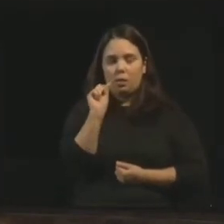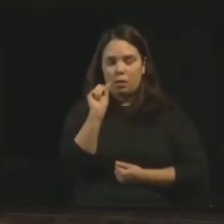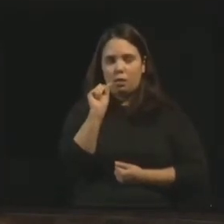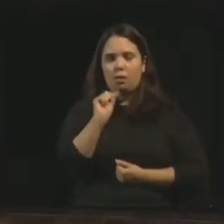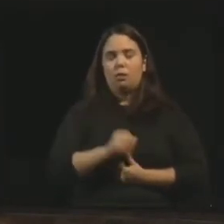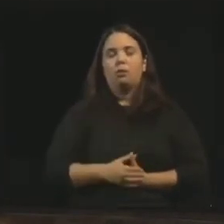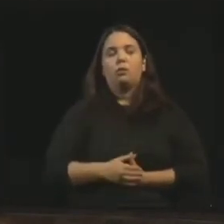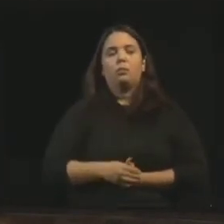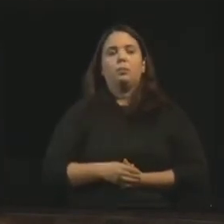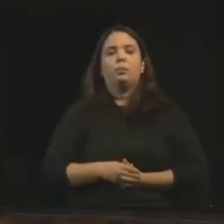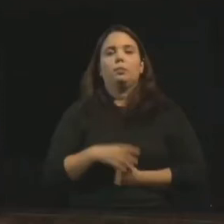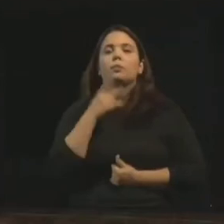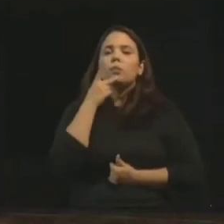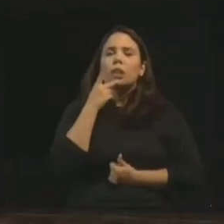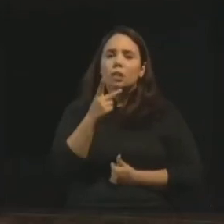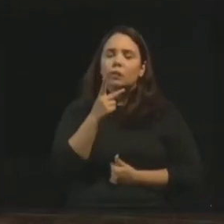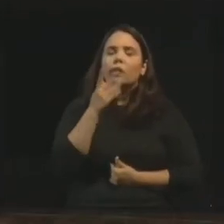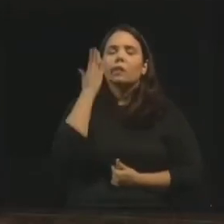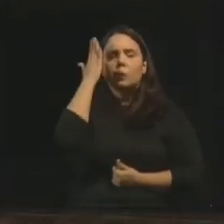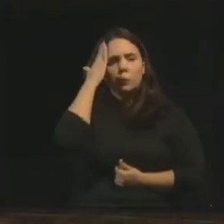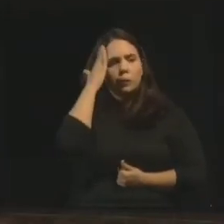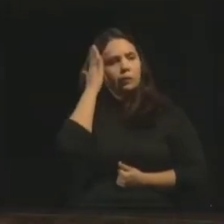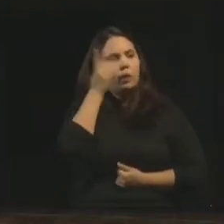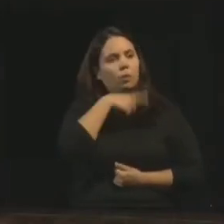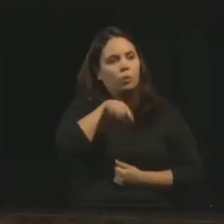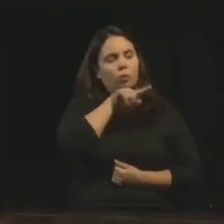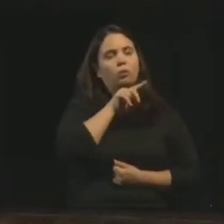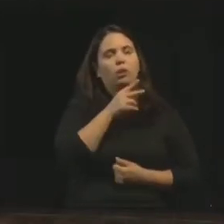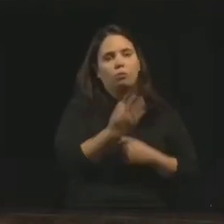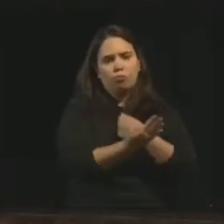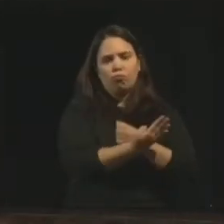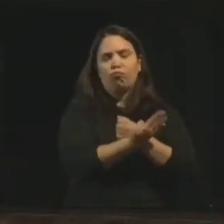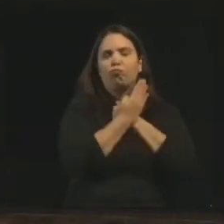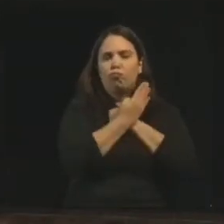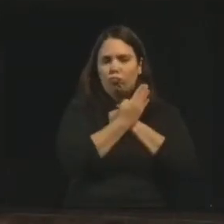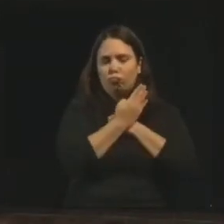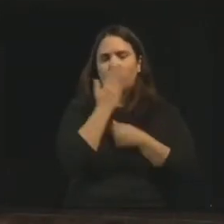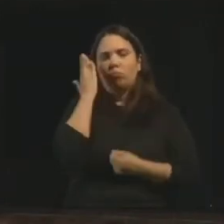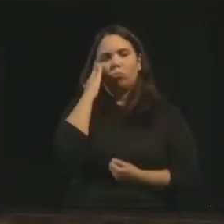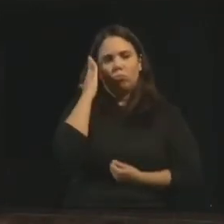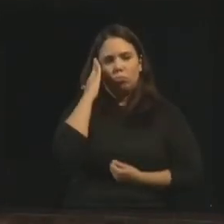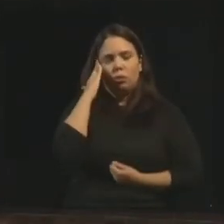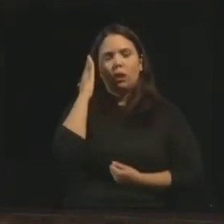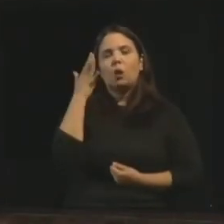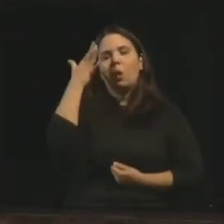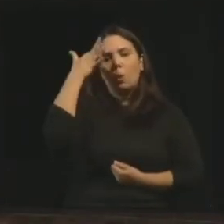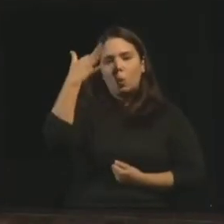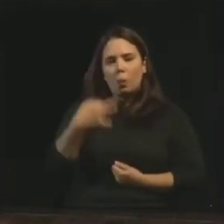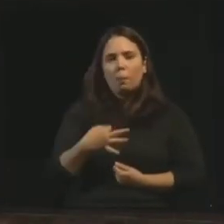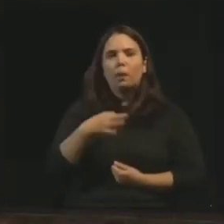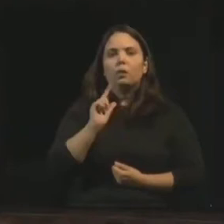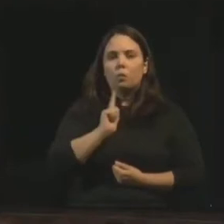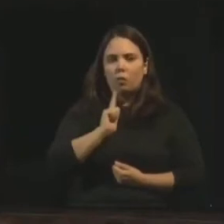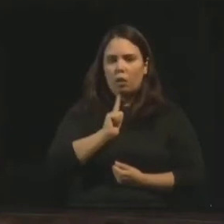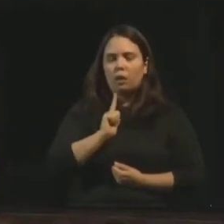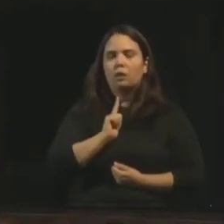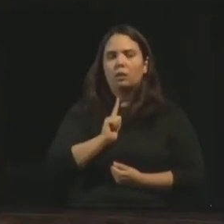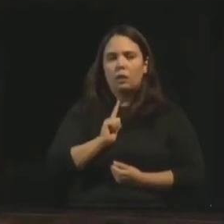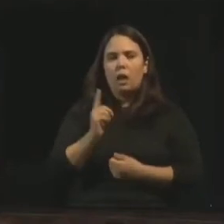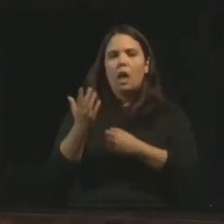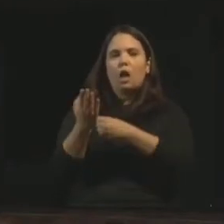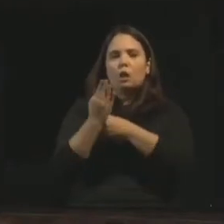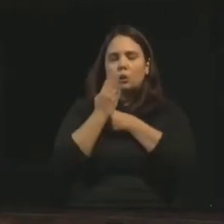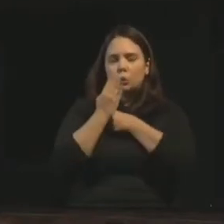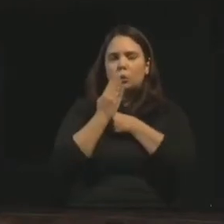e ele vai dizer assim, olha, eu sei que vocês vão me ajudar e eu compreendo que haverá uma ajuda até certo ponto